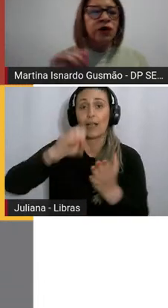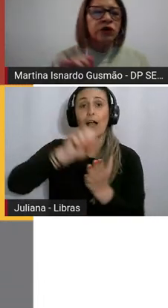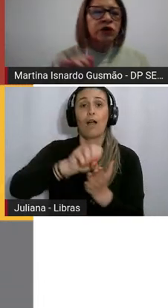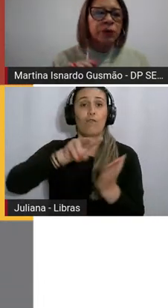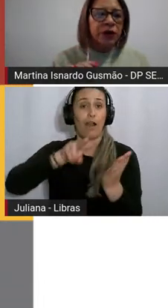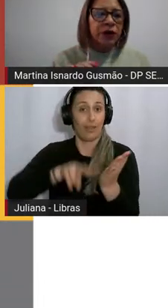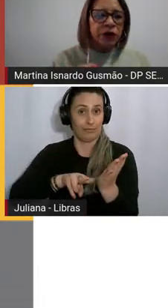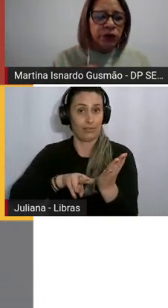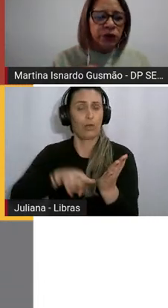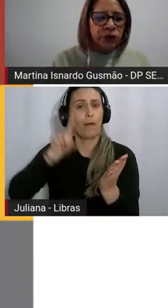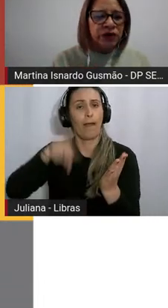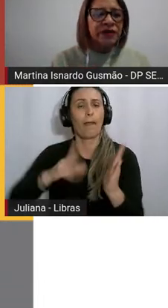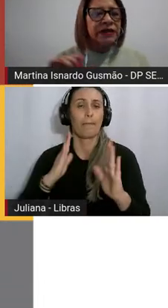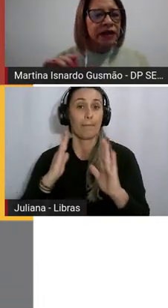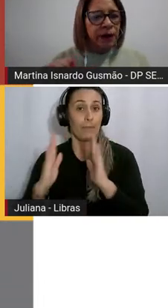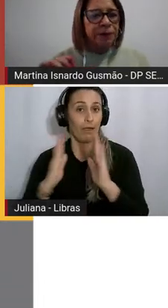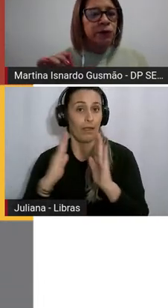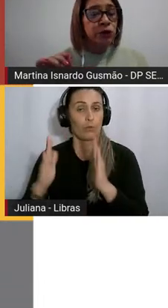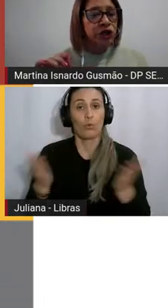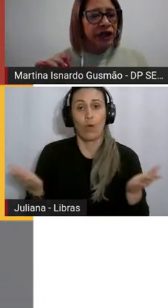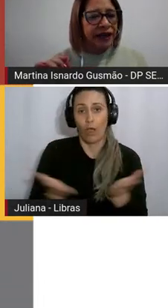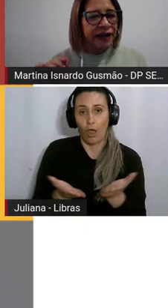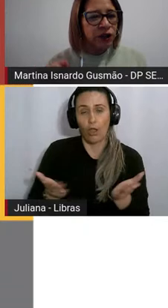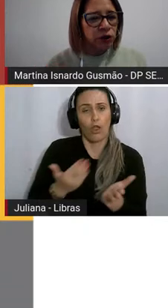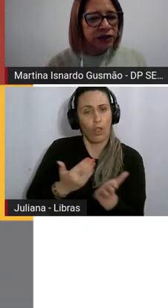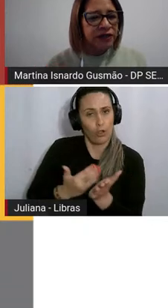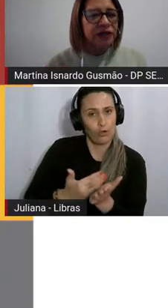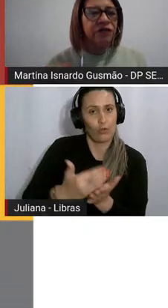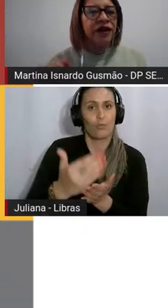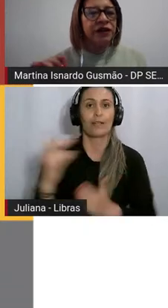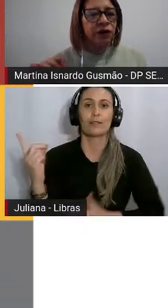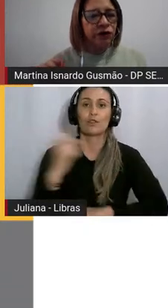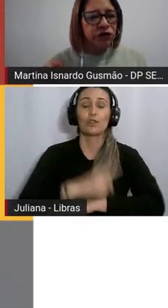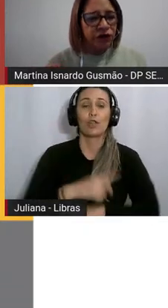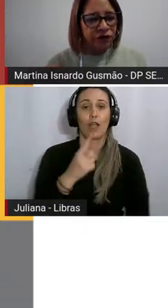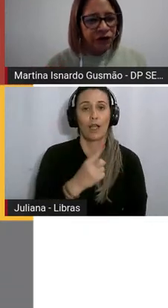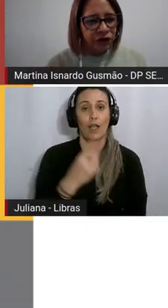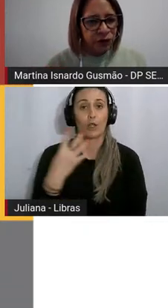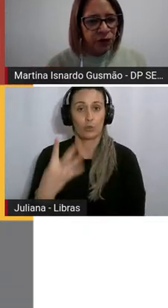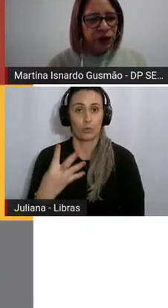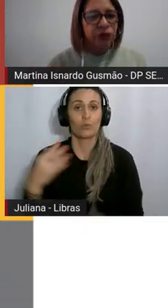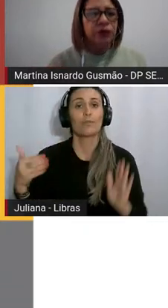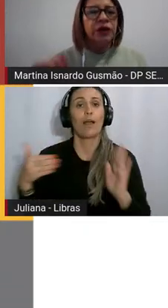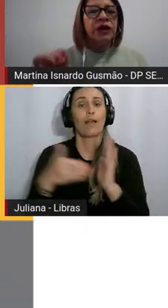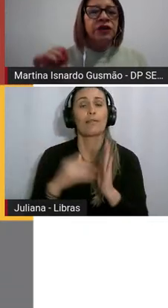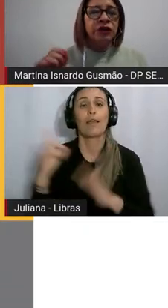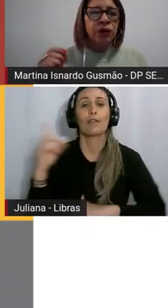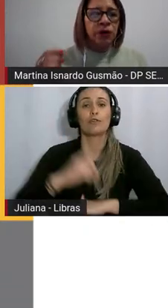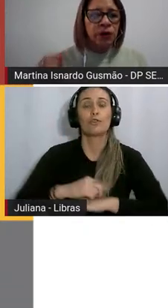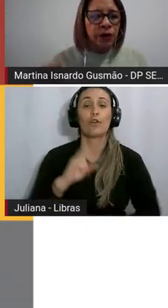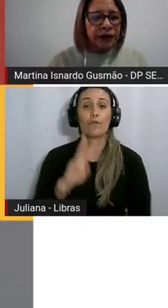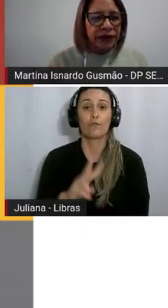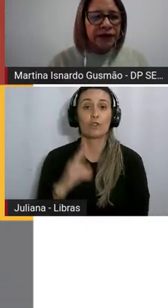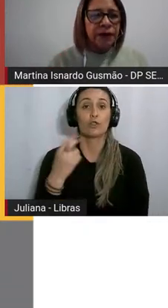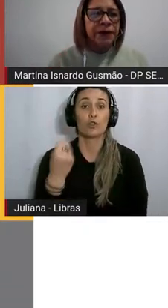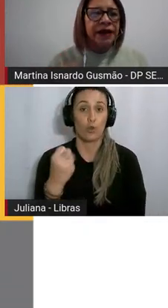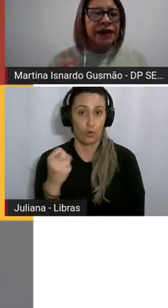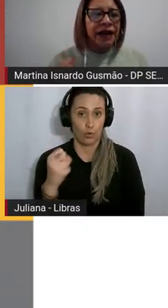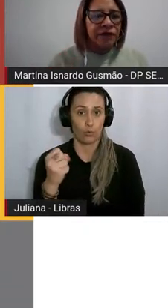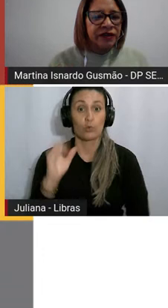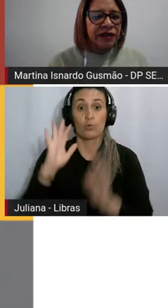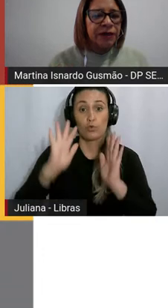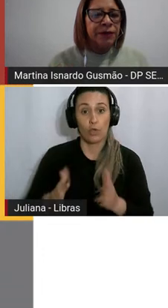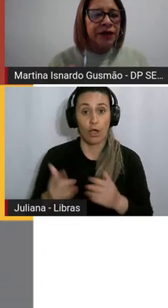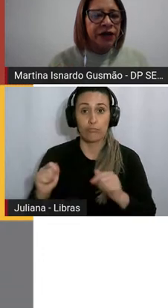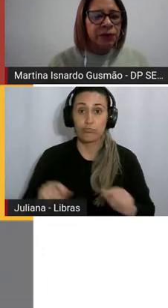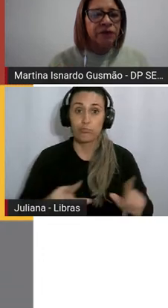nosso período, então, se inicia agora próximo dia 14 e vai até o dia 28. A gente colocou aqui, então, em cada